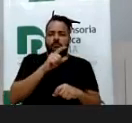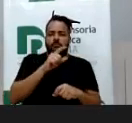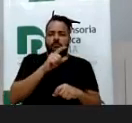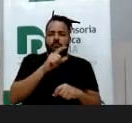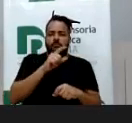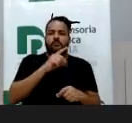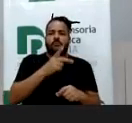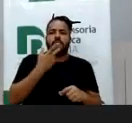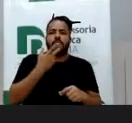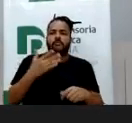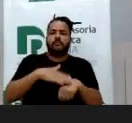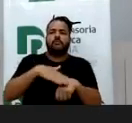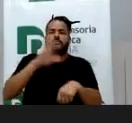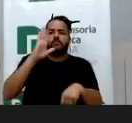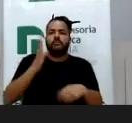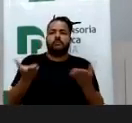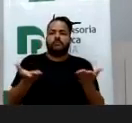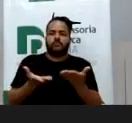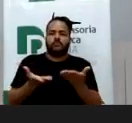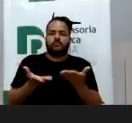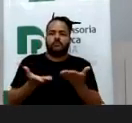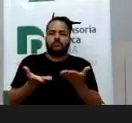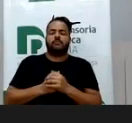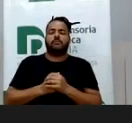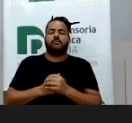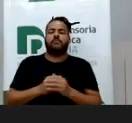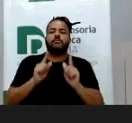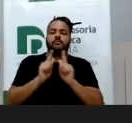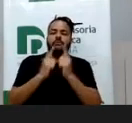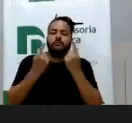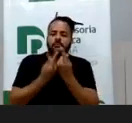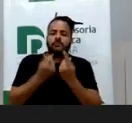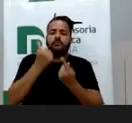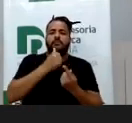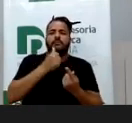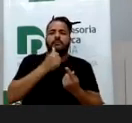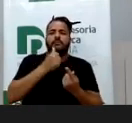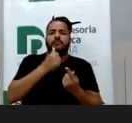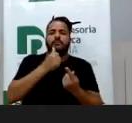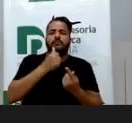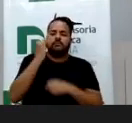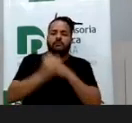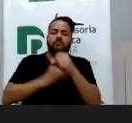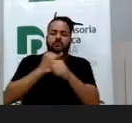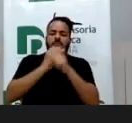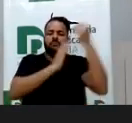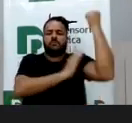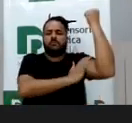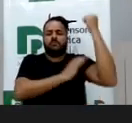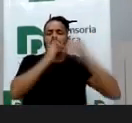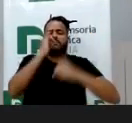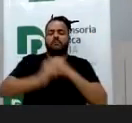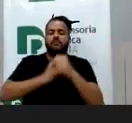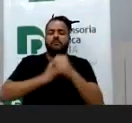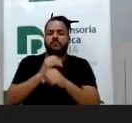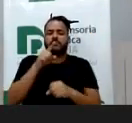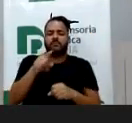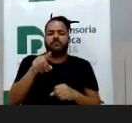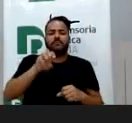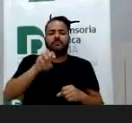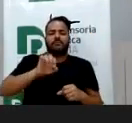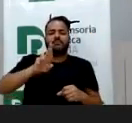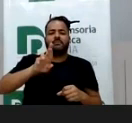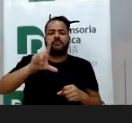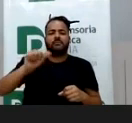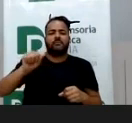uma ascendência bem grande, né, na, em grupos de mulheres feministas na internet, chama-se Mirelle, eu tinha botado ela com a letras,